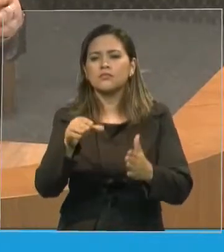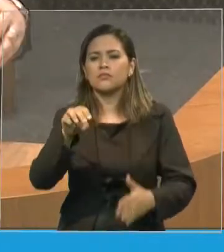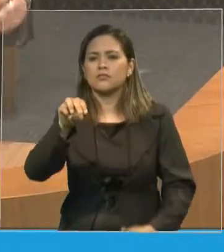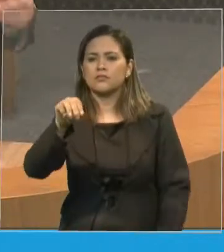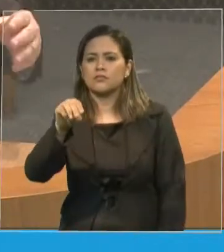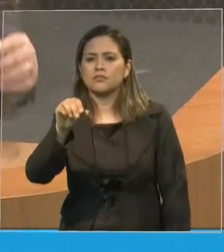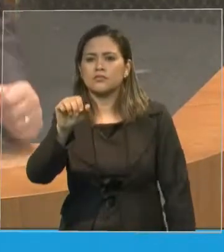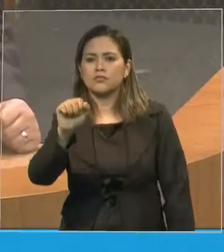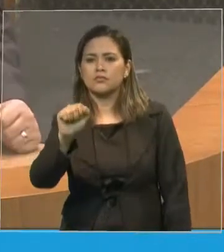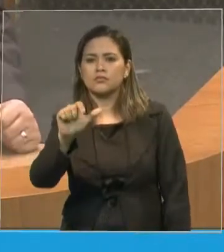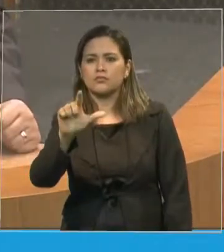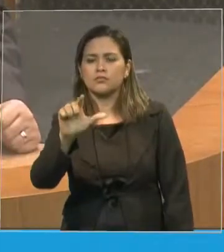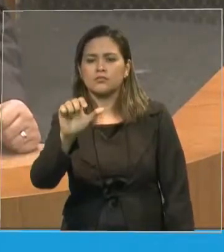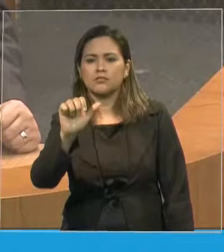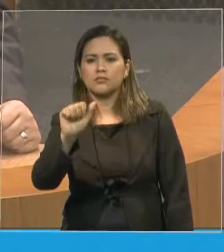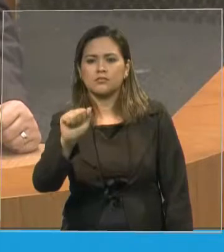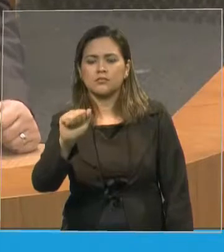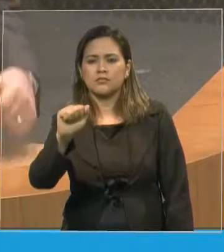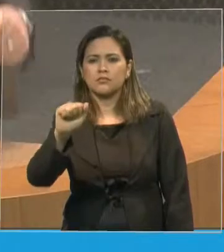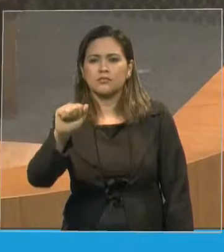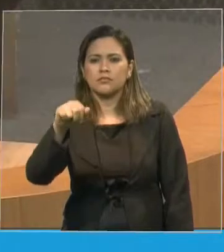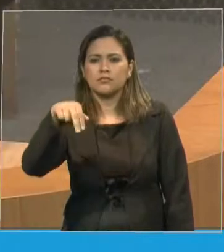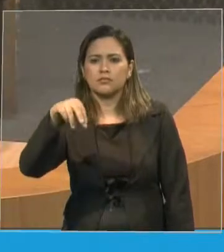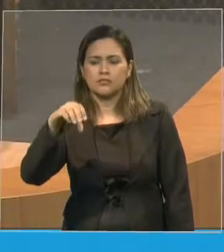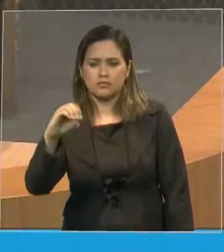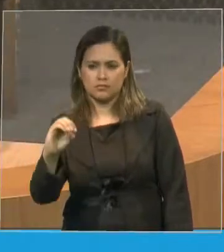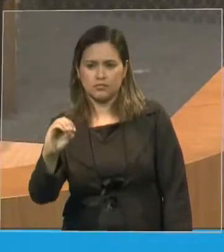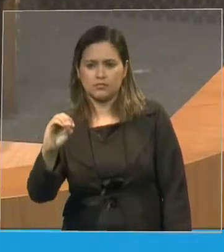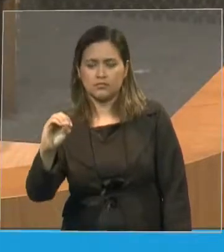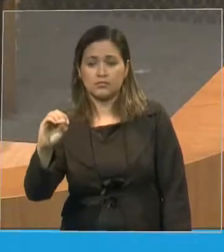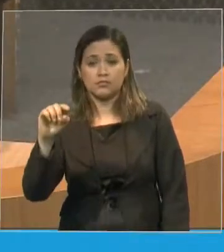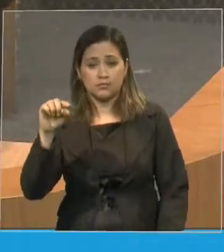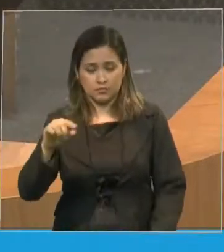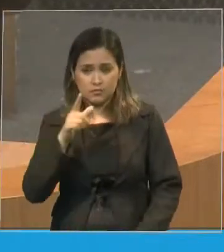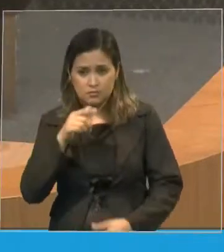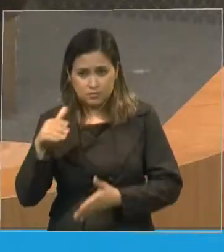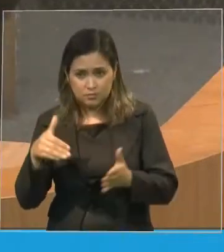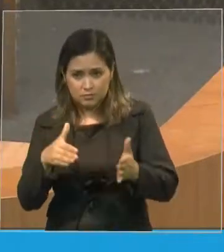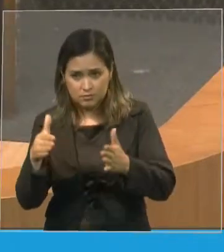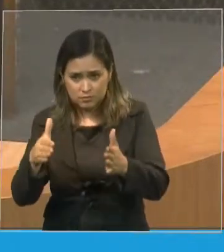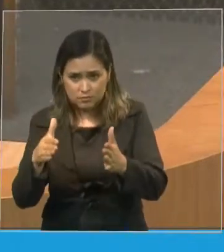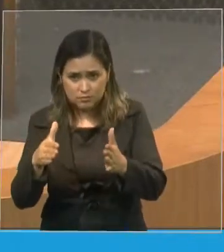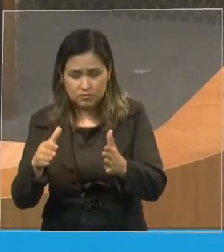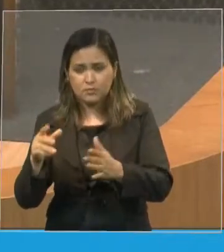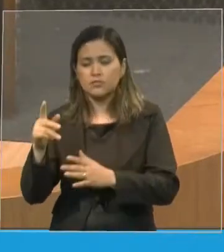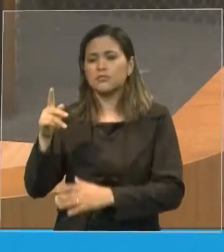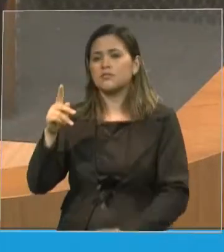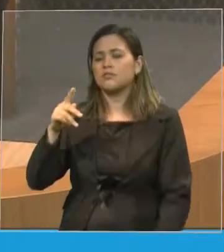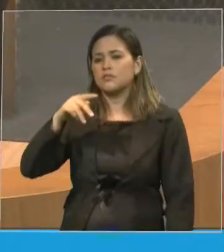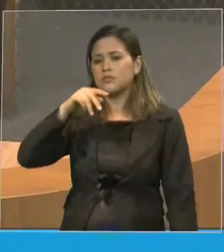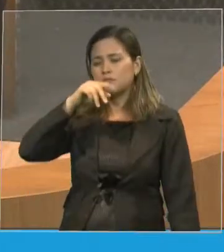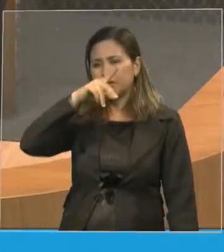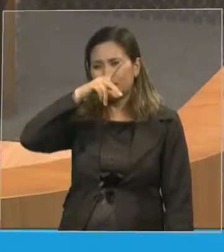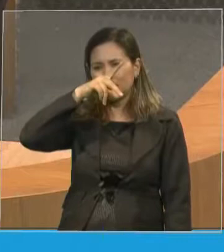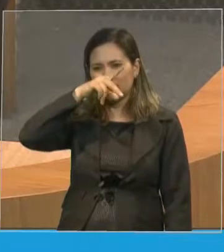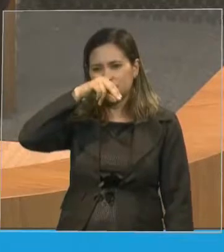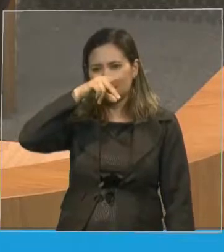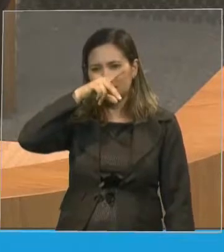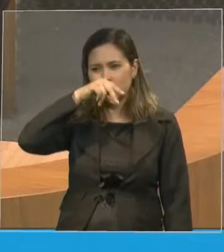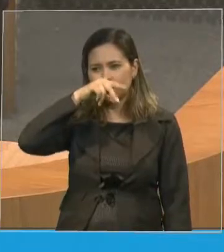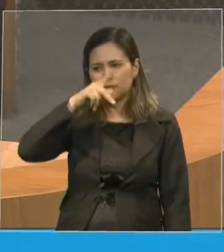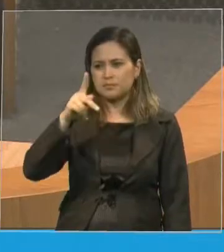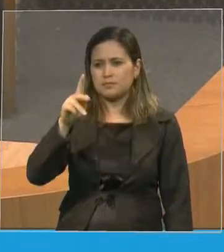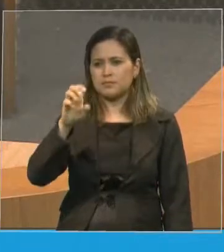é chamado de Solimões. Quando chega lá em Manaus, se encontra com o rio Negro e forma o rio